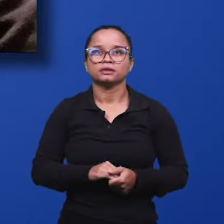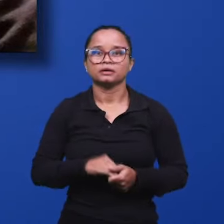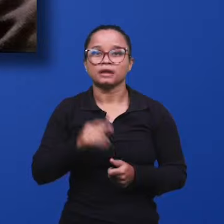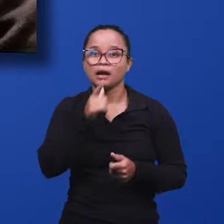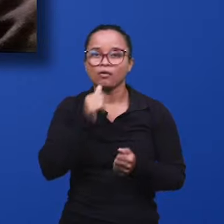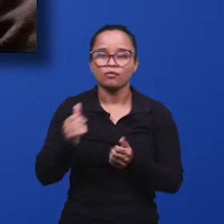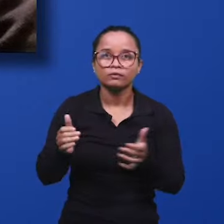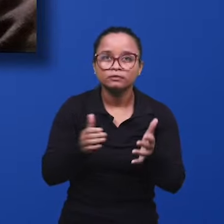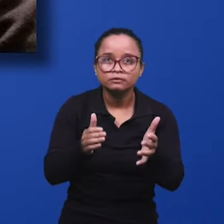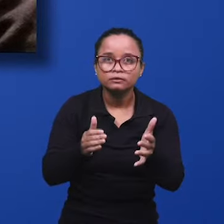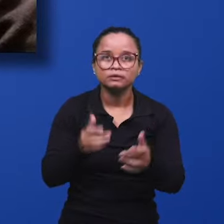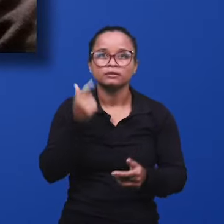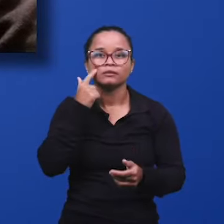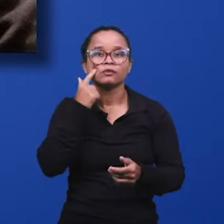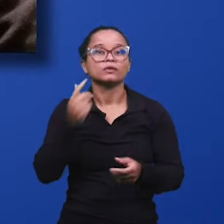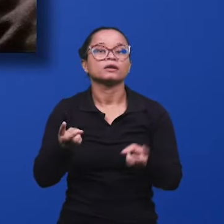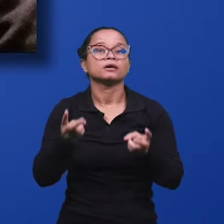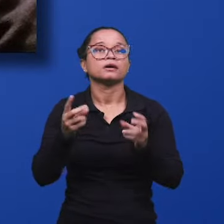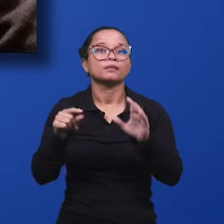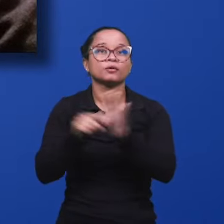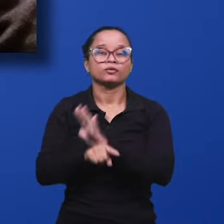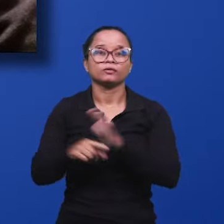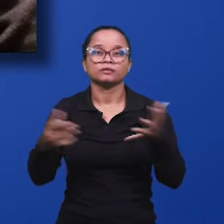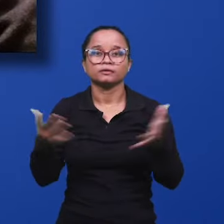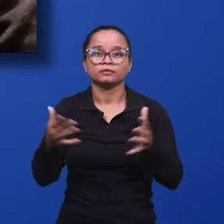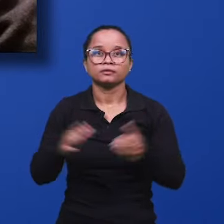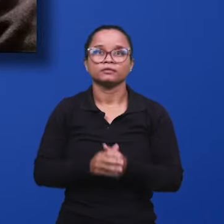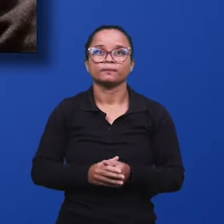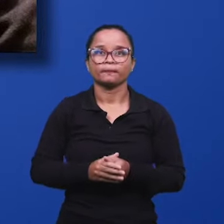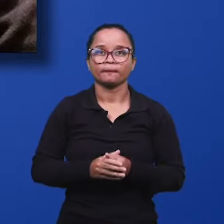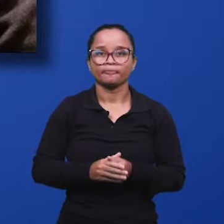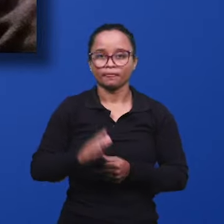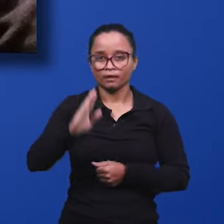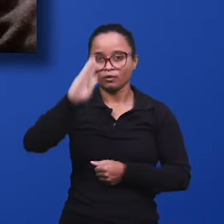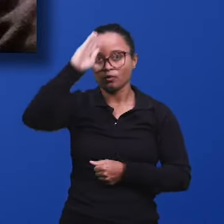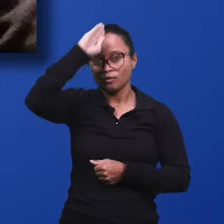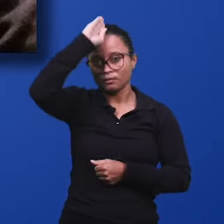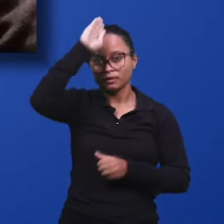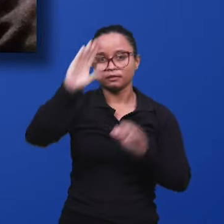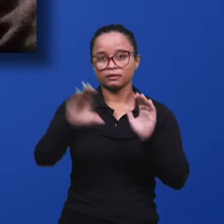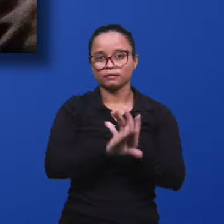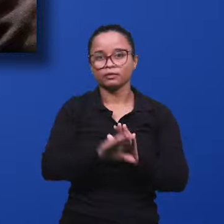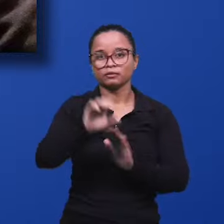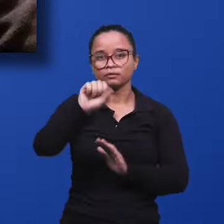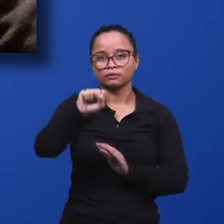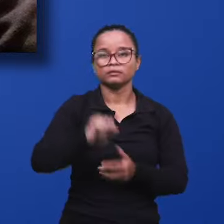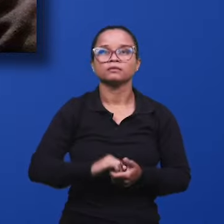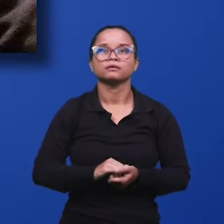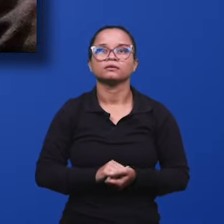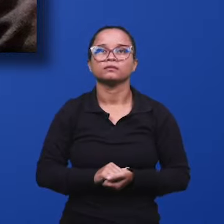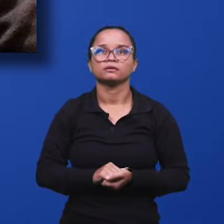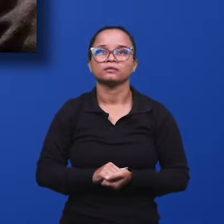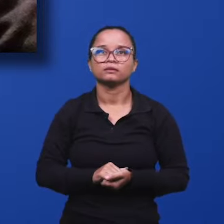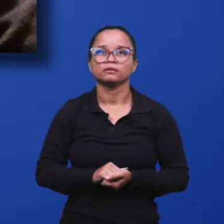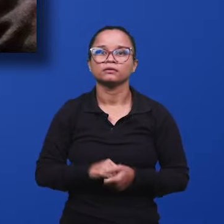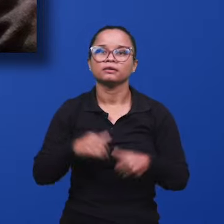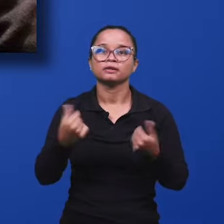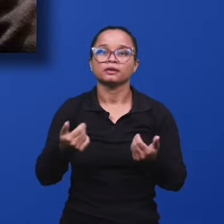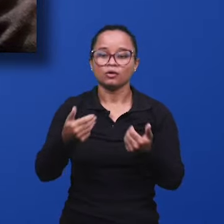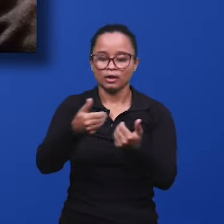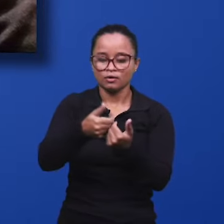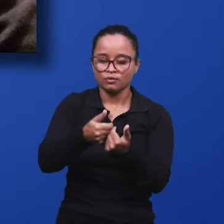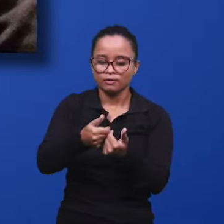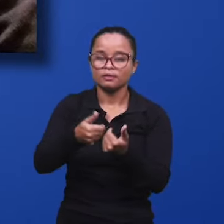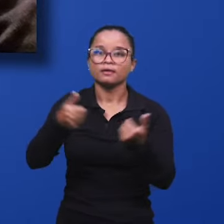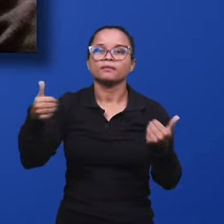afogá-lo, na busca pelas perguntas, encontramos um texto em Romanos 8, que diz o seguinte, quem nos separará do amor